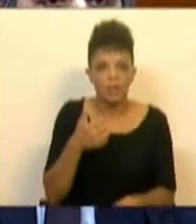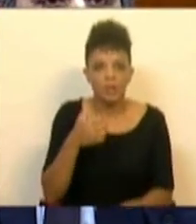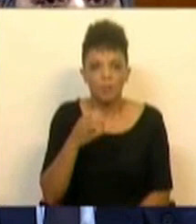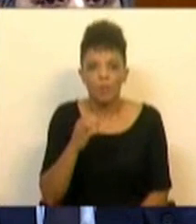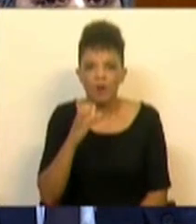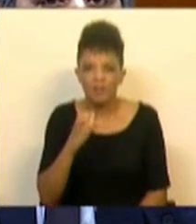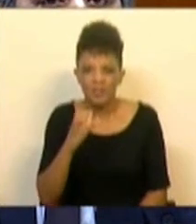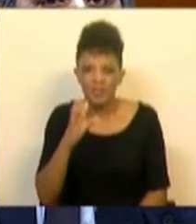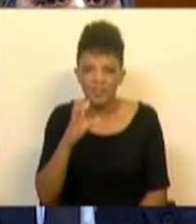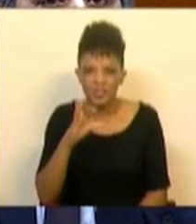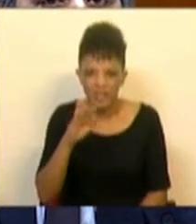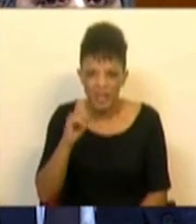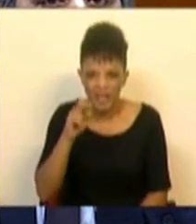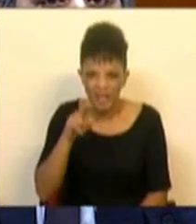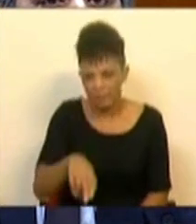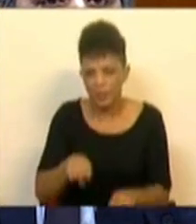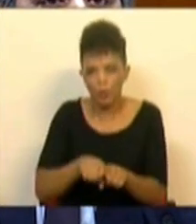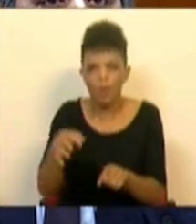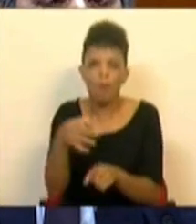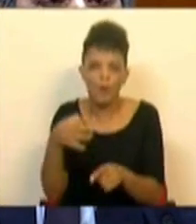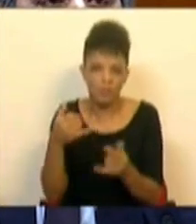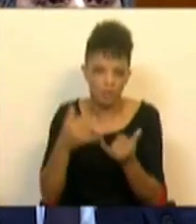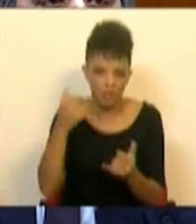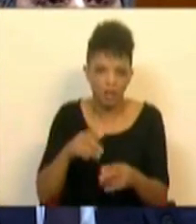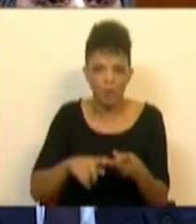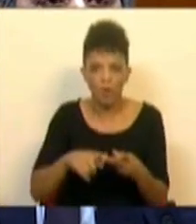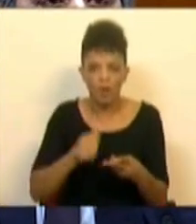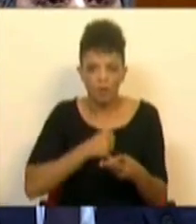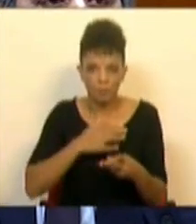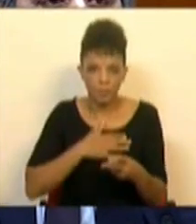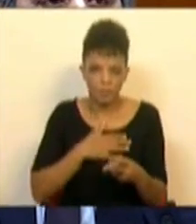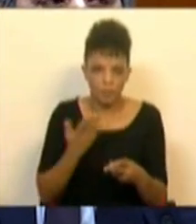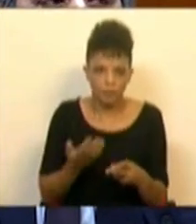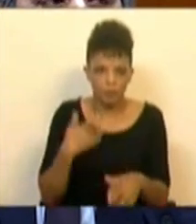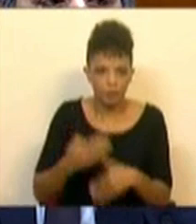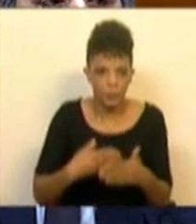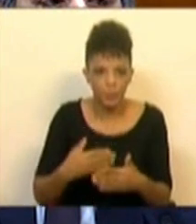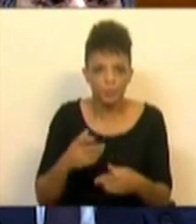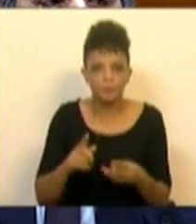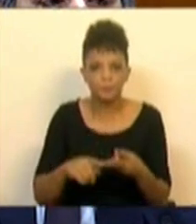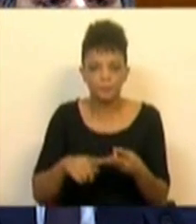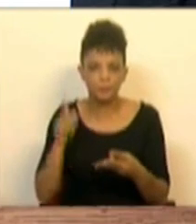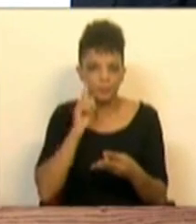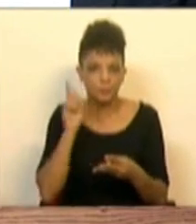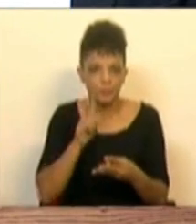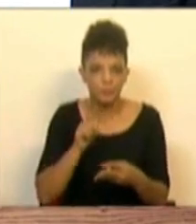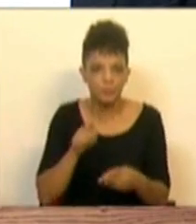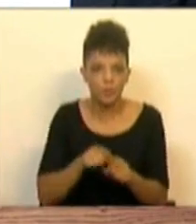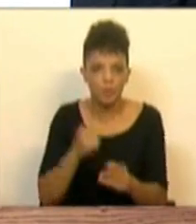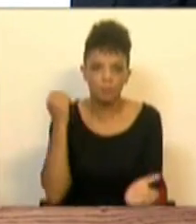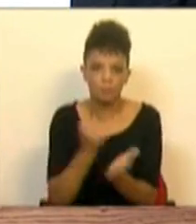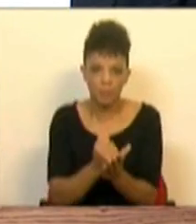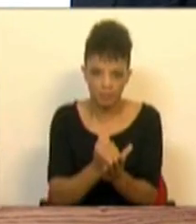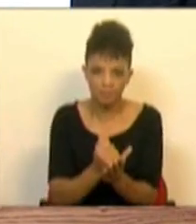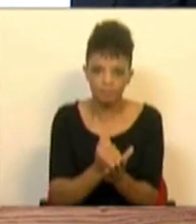Sra. Deputada não valoriza a importância das startups, a Sra. Deputada não valoriza a importância do registro de patentes,